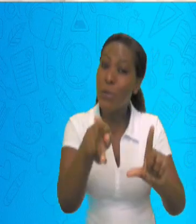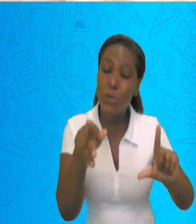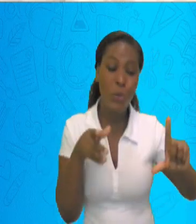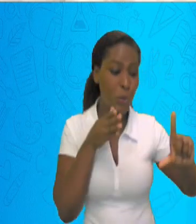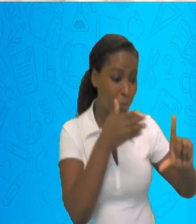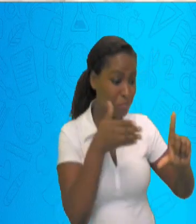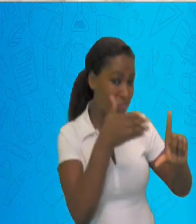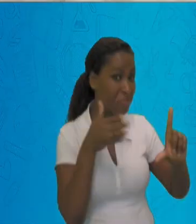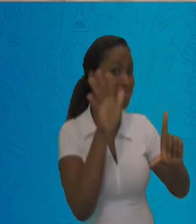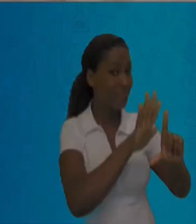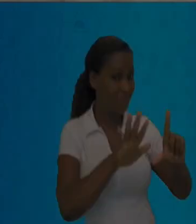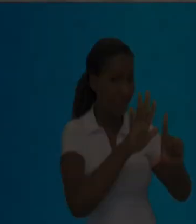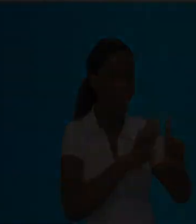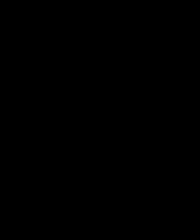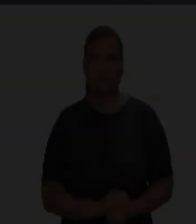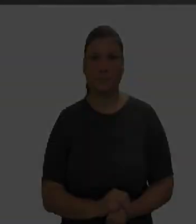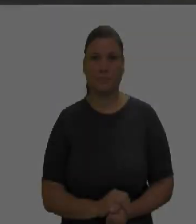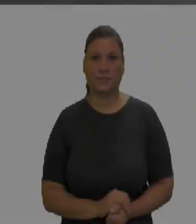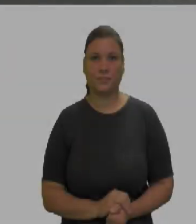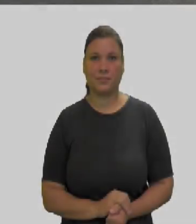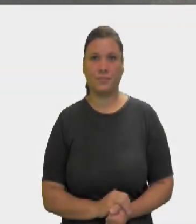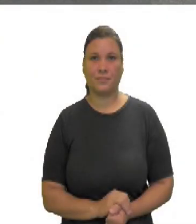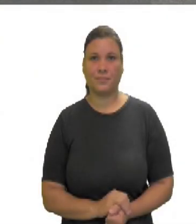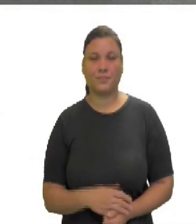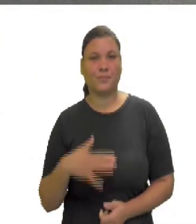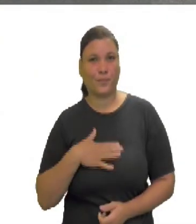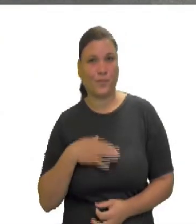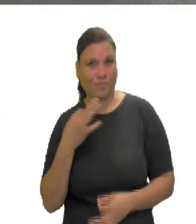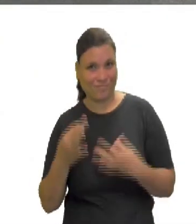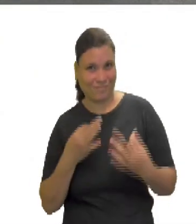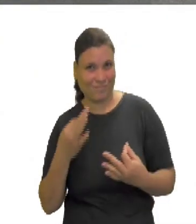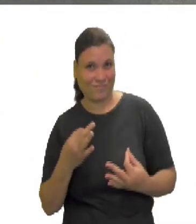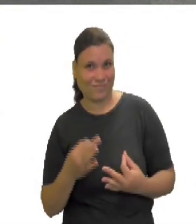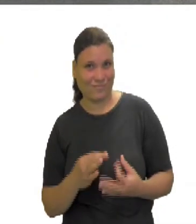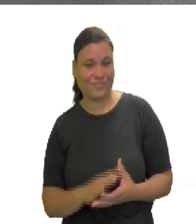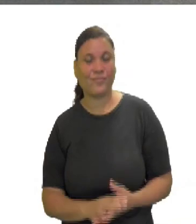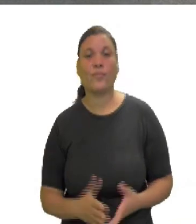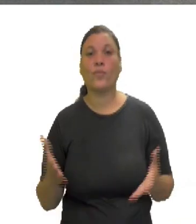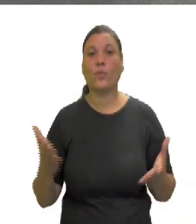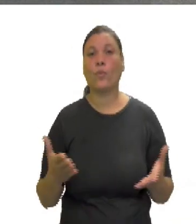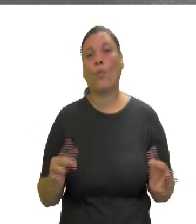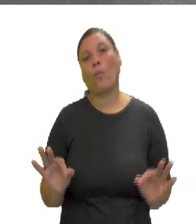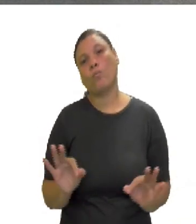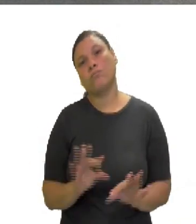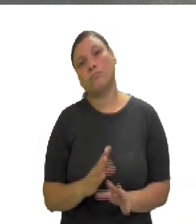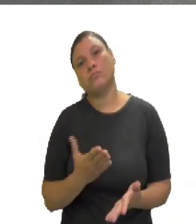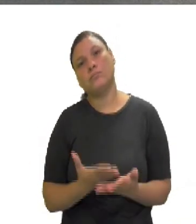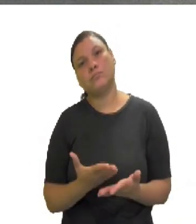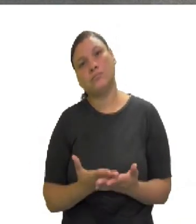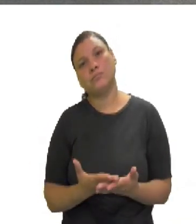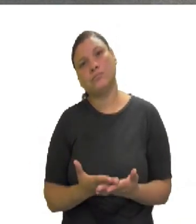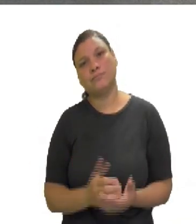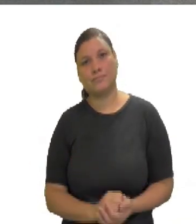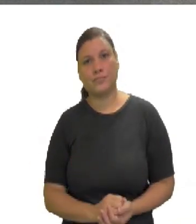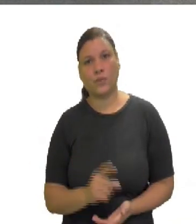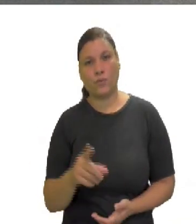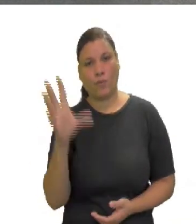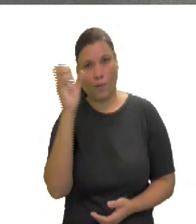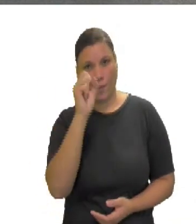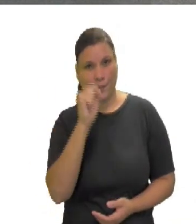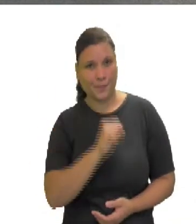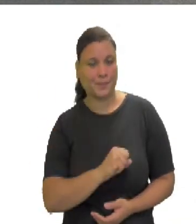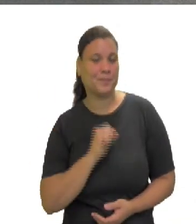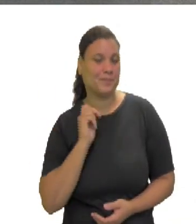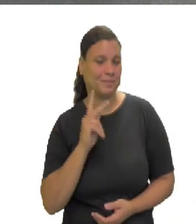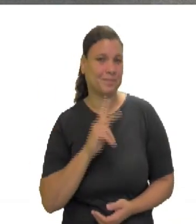participe do campeonato. Gostaram da dica? Hoje nós vamos ficar por aqui. Eu espero que vocês tenham gostado